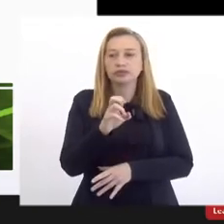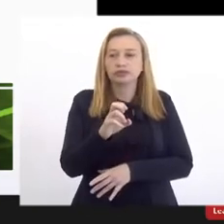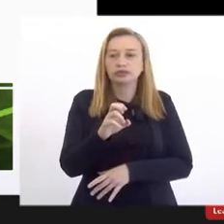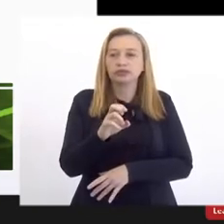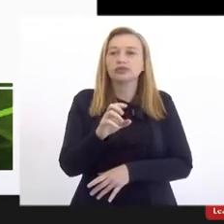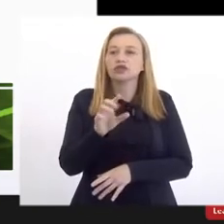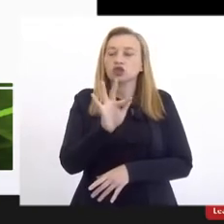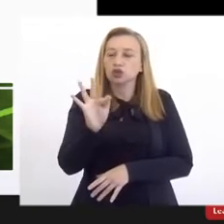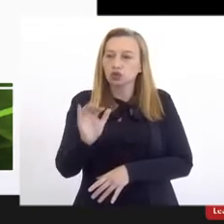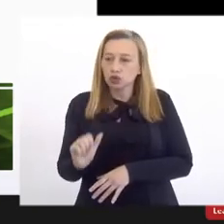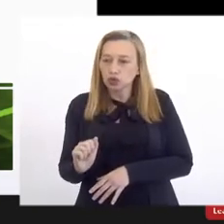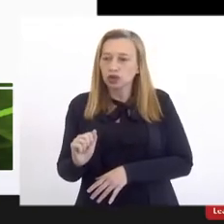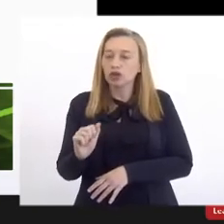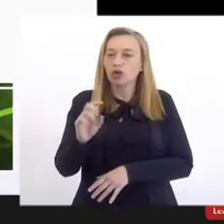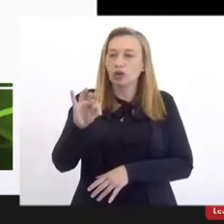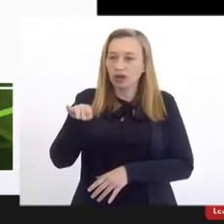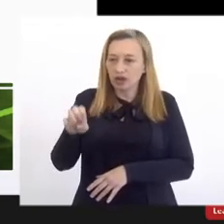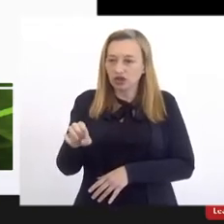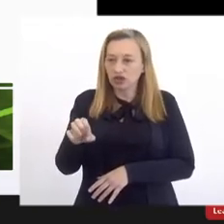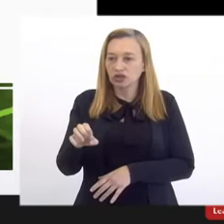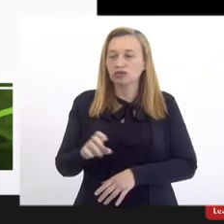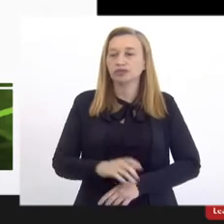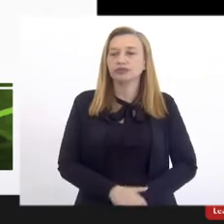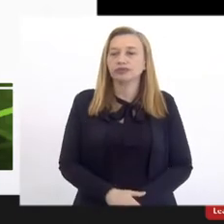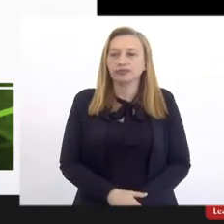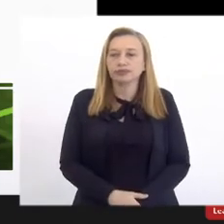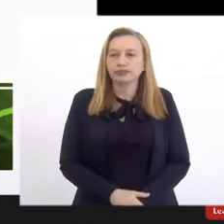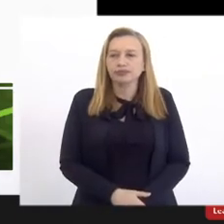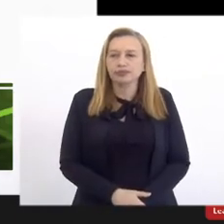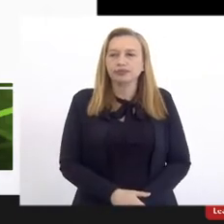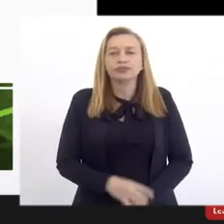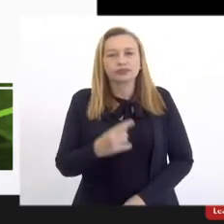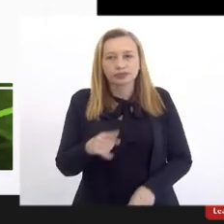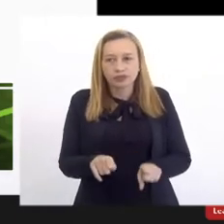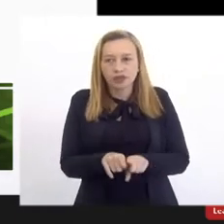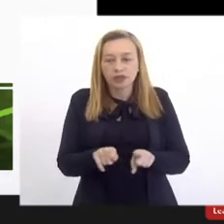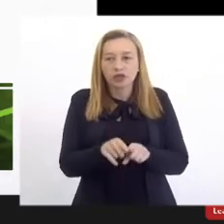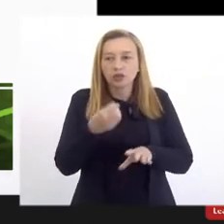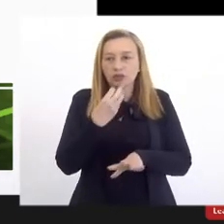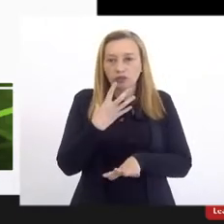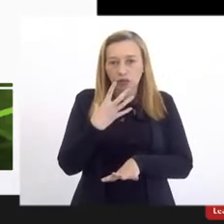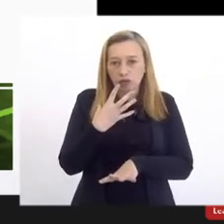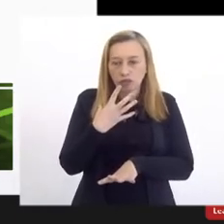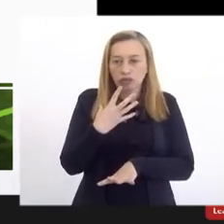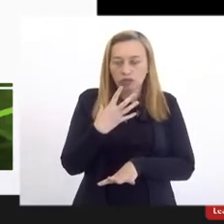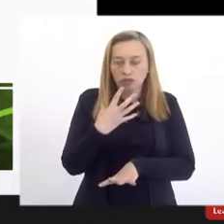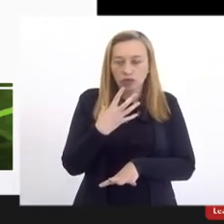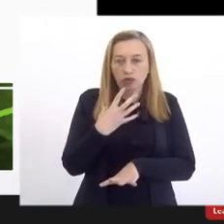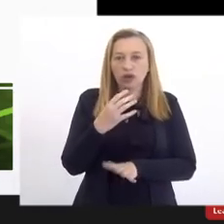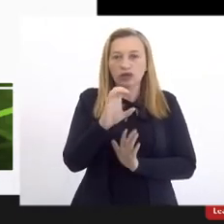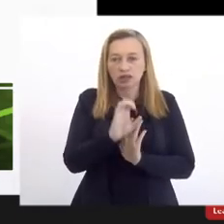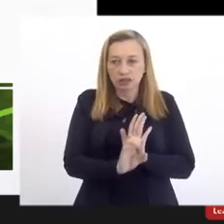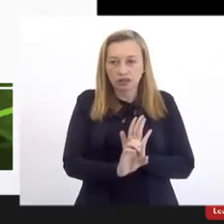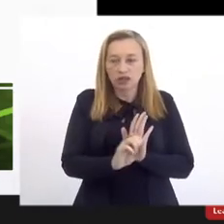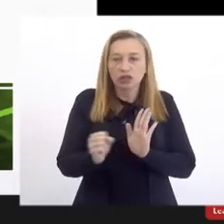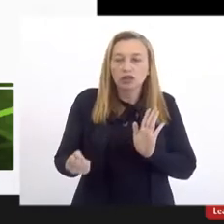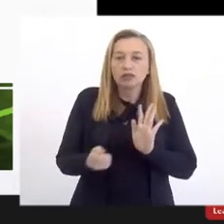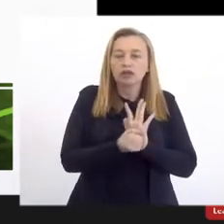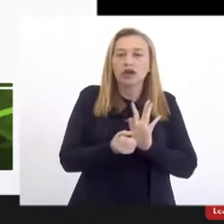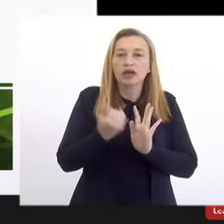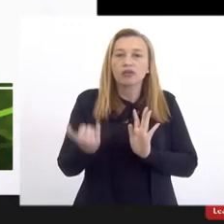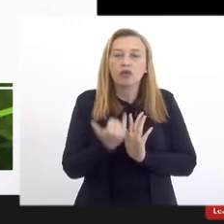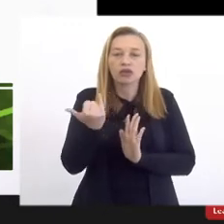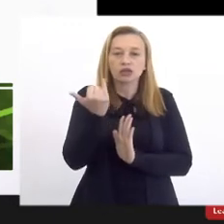Zona Oeste para a Zona Oeste. Olhamos também com bons olhos as emendas que demarcam a importância